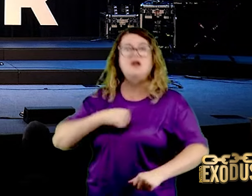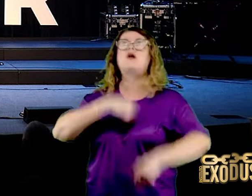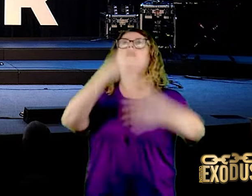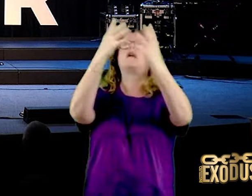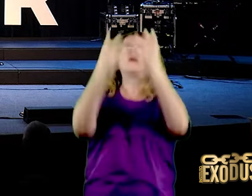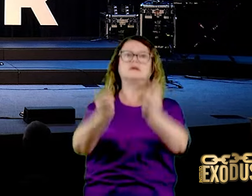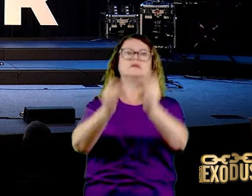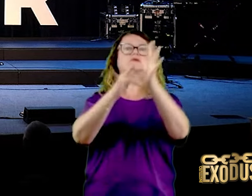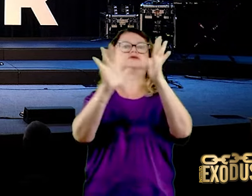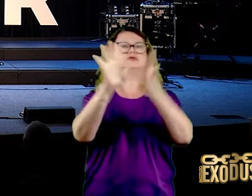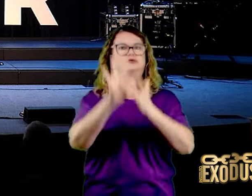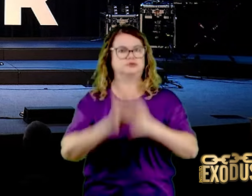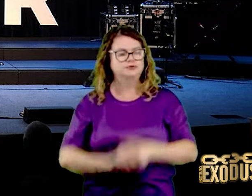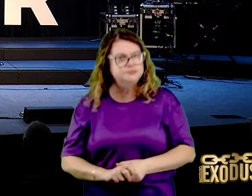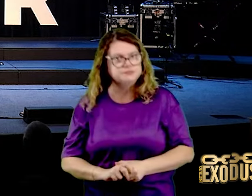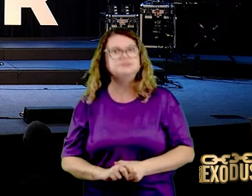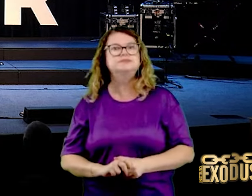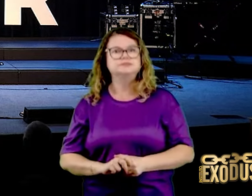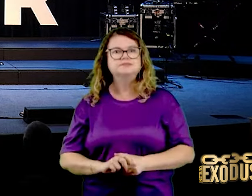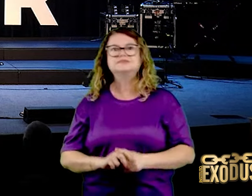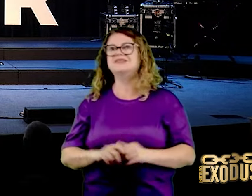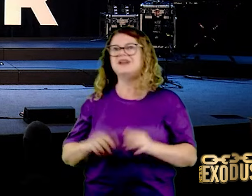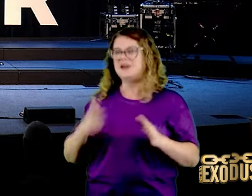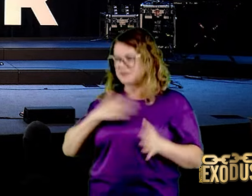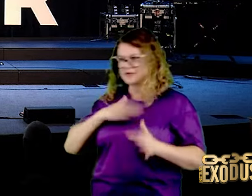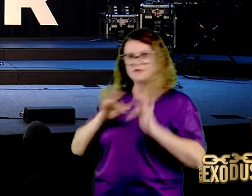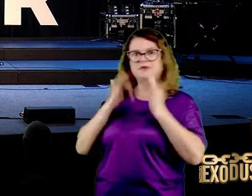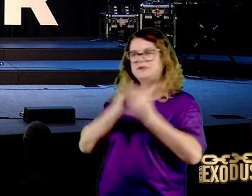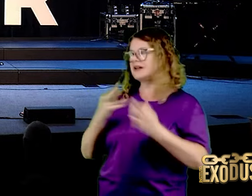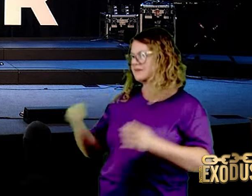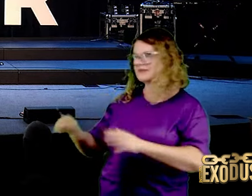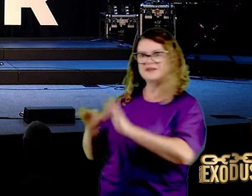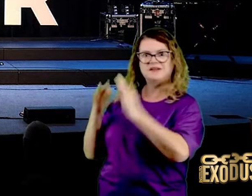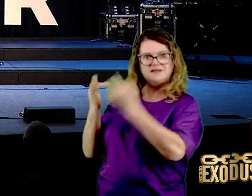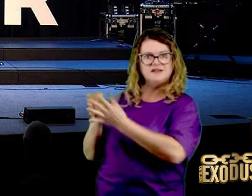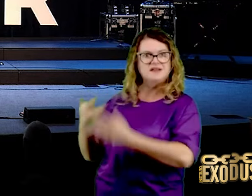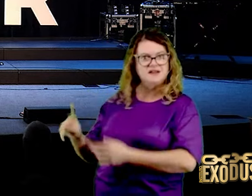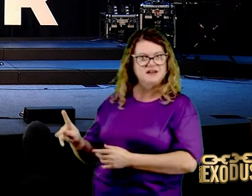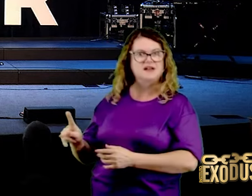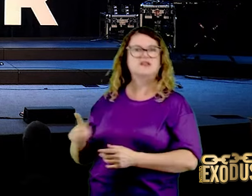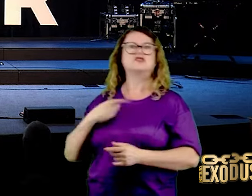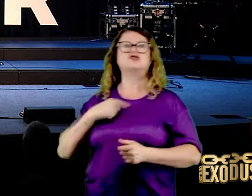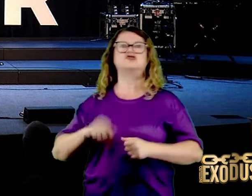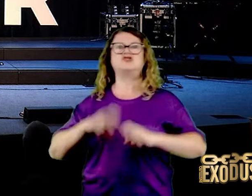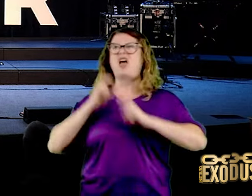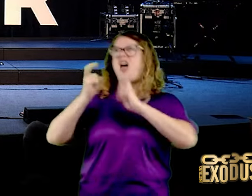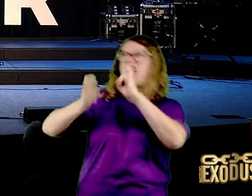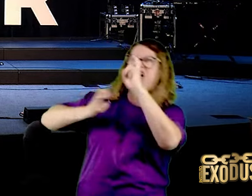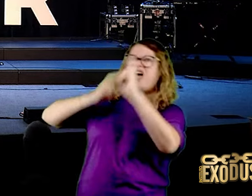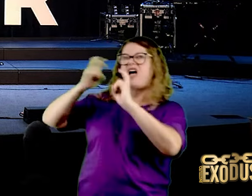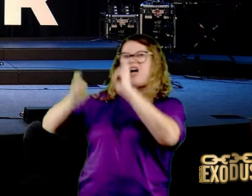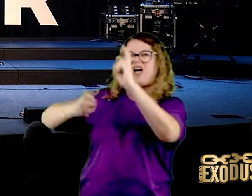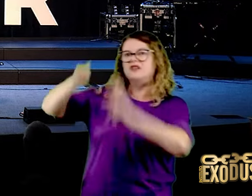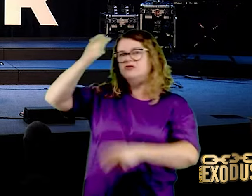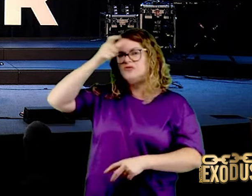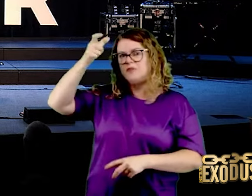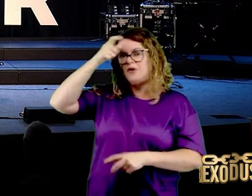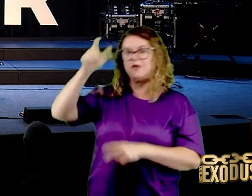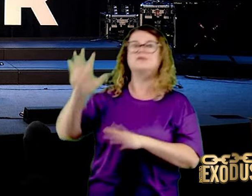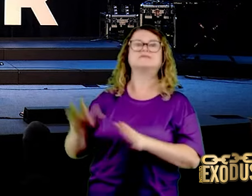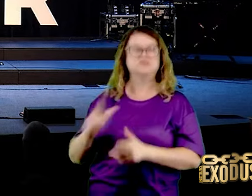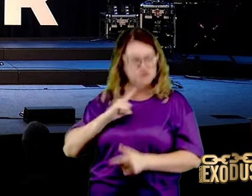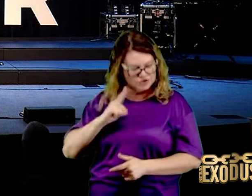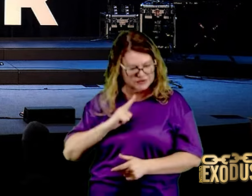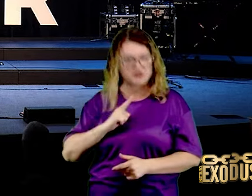familiar, carregado de invocações malignas. No dia que eu aceitei Jesus,